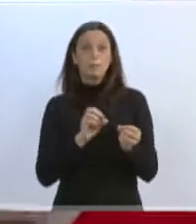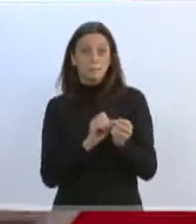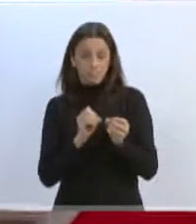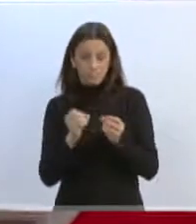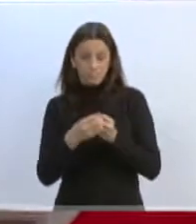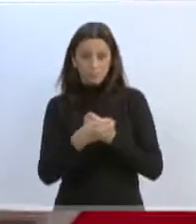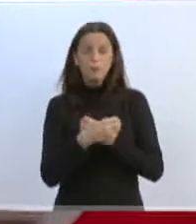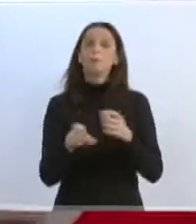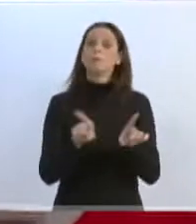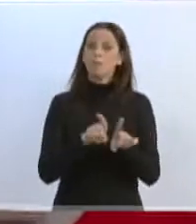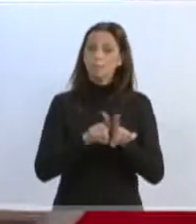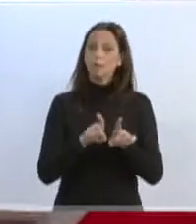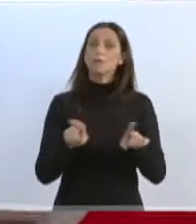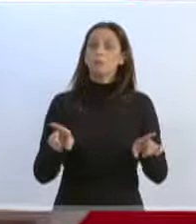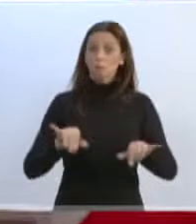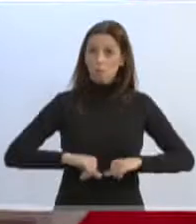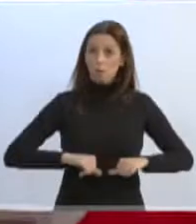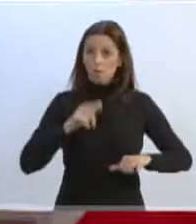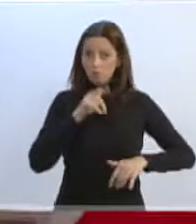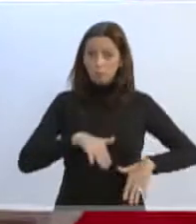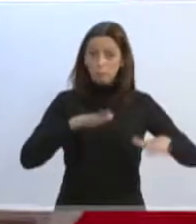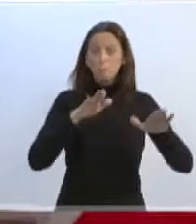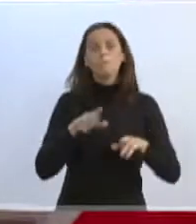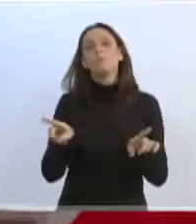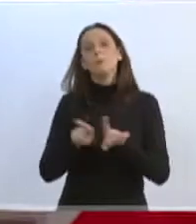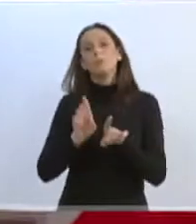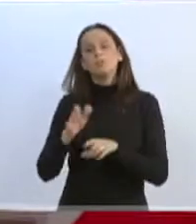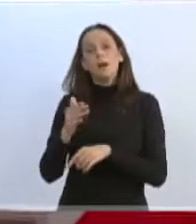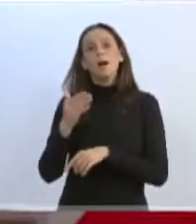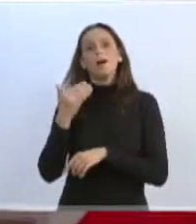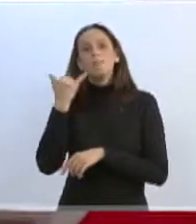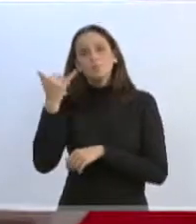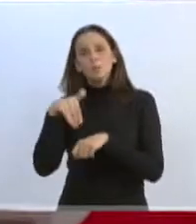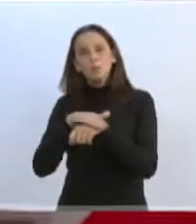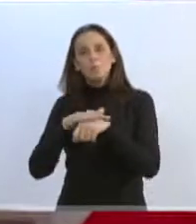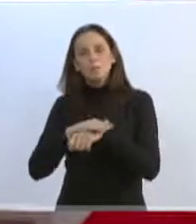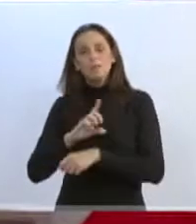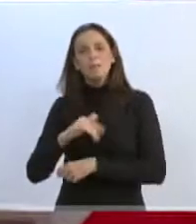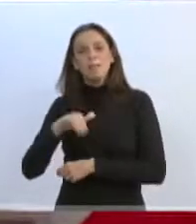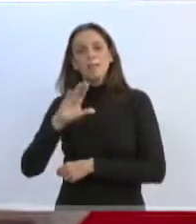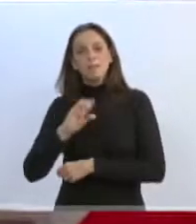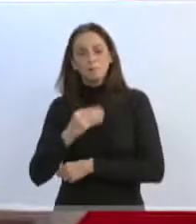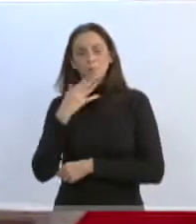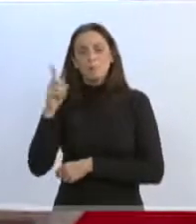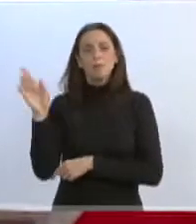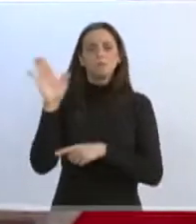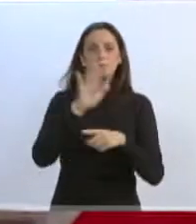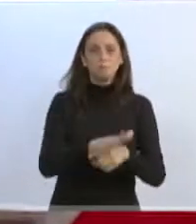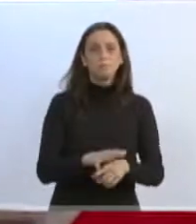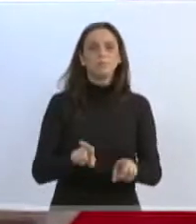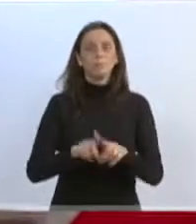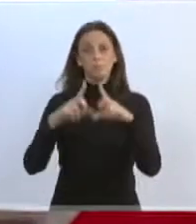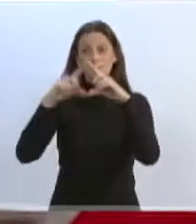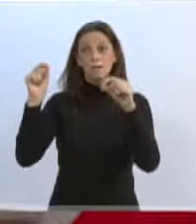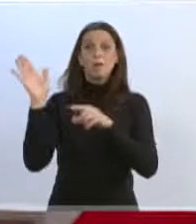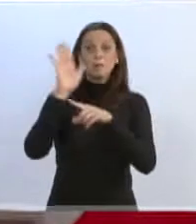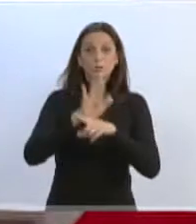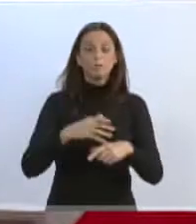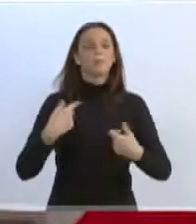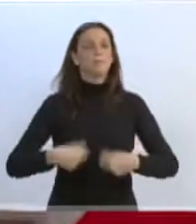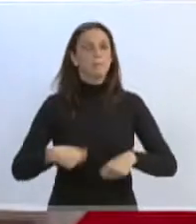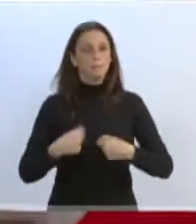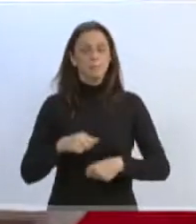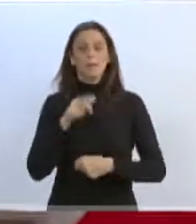o nosso deputado federal, Décio Lima, para se somar nessa discussão, muitos outros já foram acionados também em Brasília, e a solução tem que vir. A barragem precisa estar